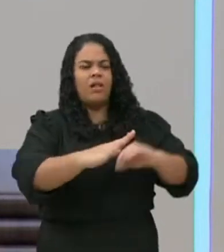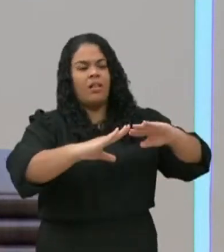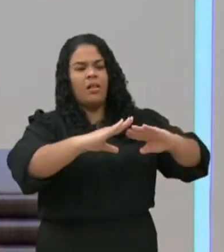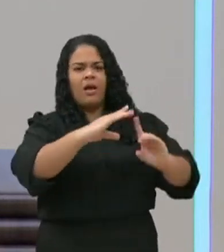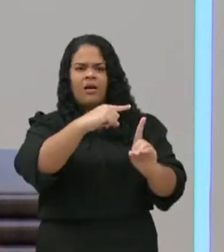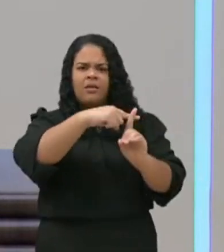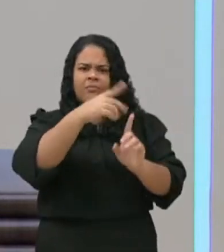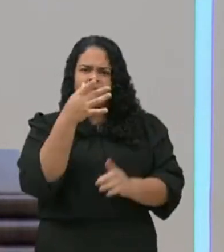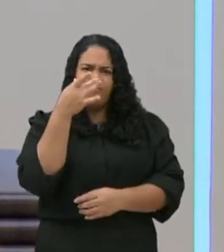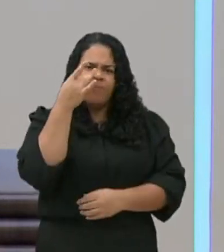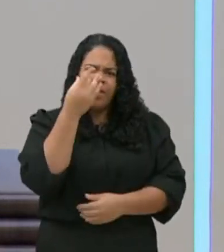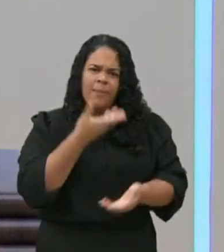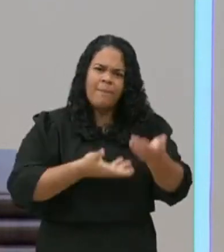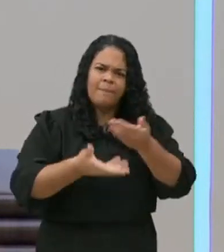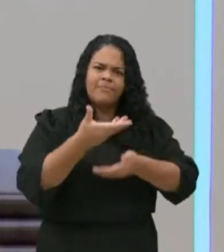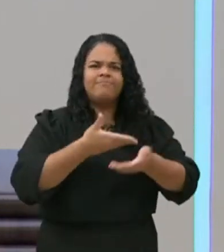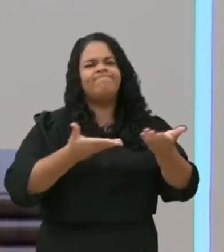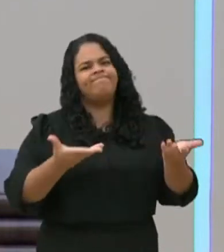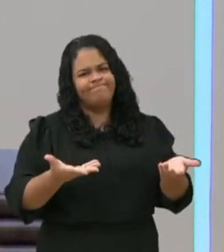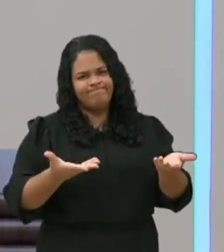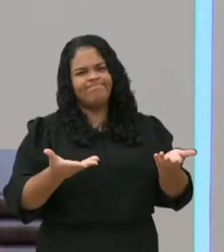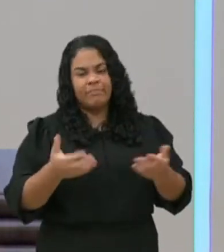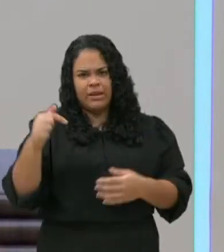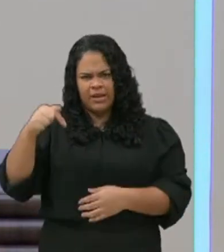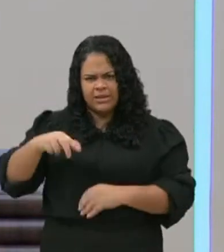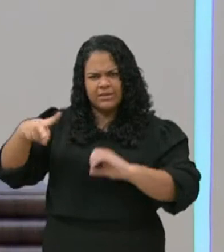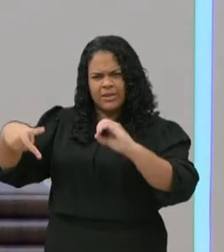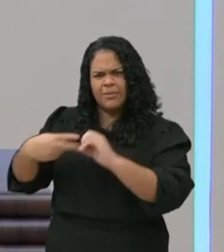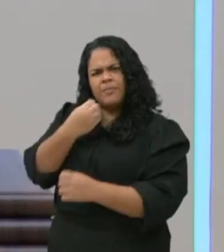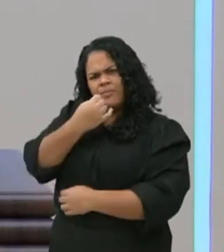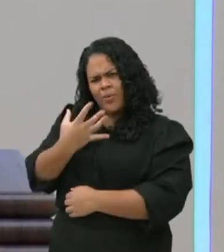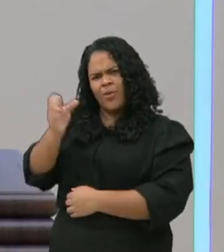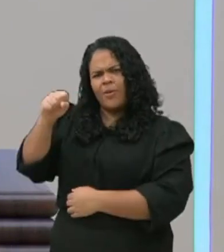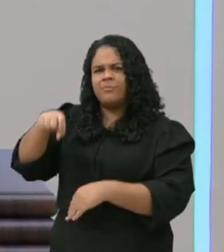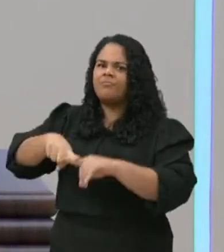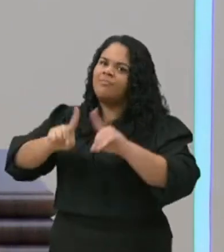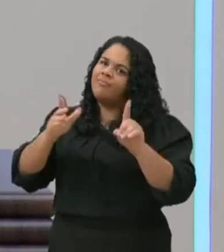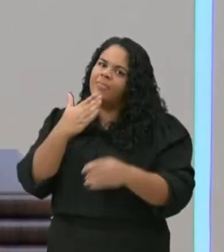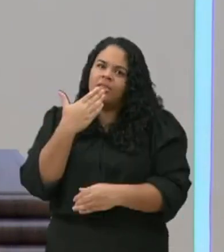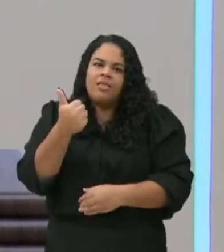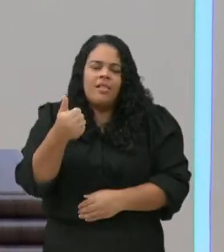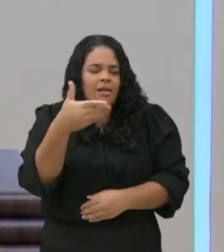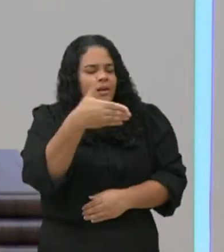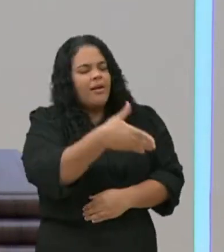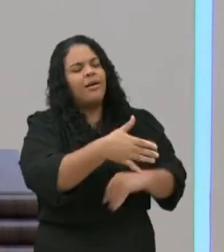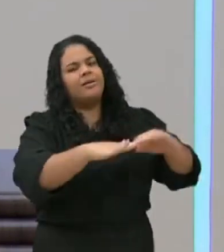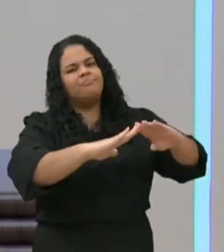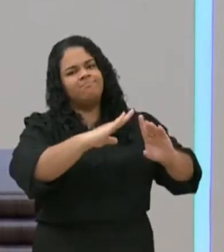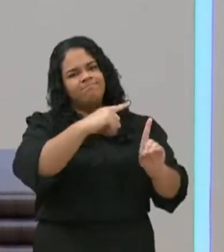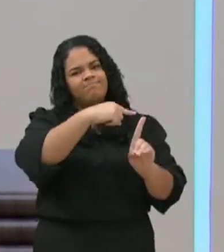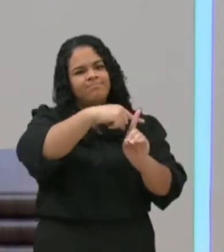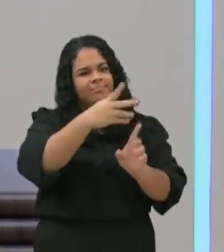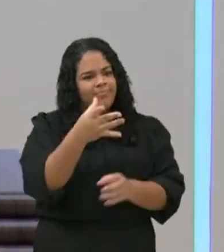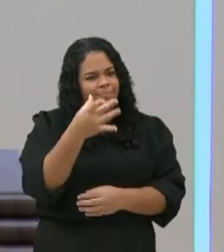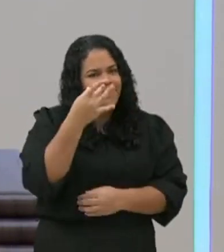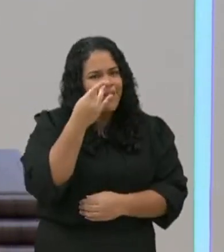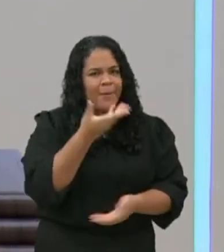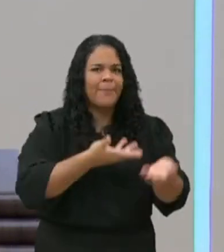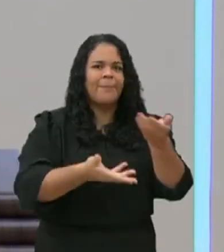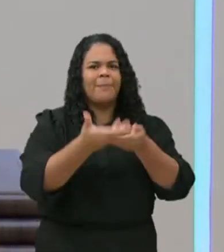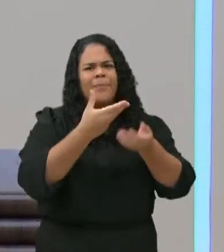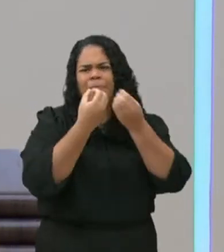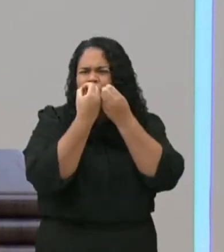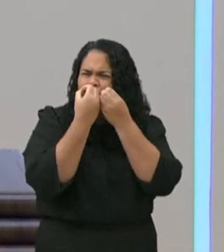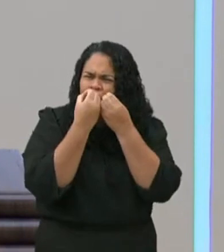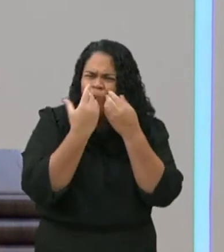a gente, mas nunca deixe de ir à sua congregação. Se tiver a oportunidade de ir ao culto presencial, é